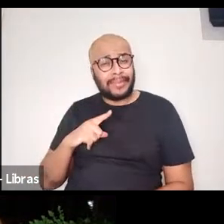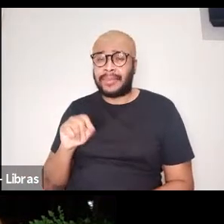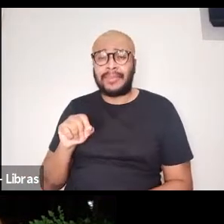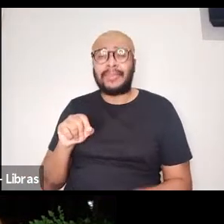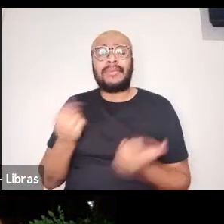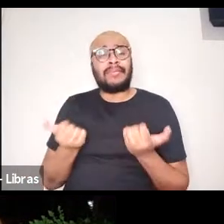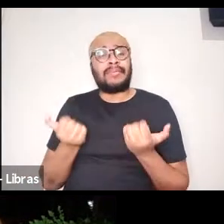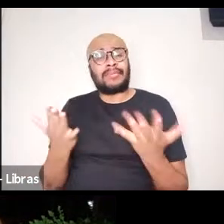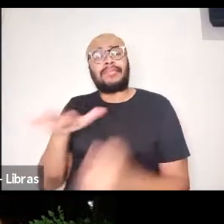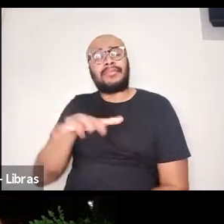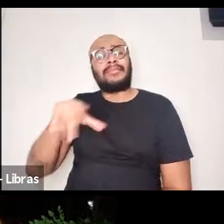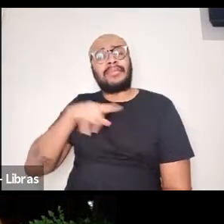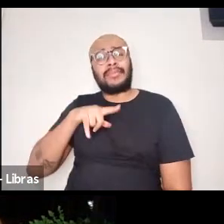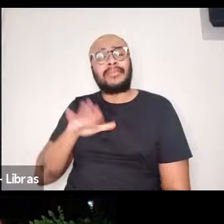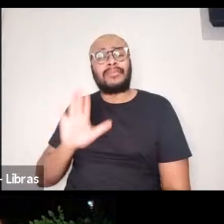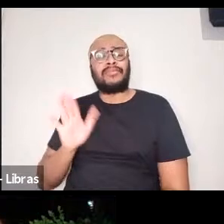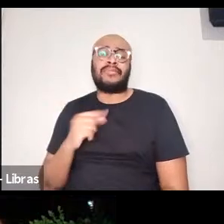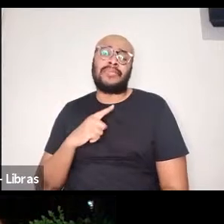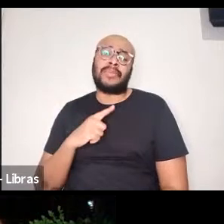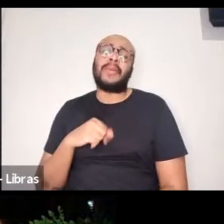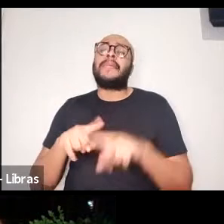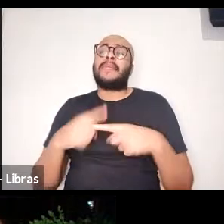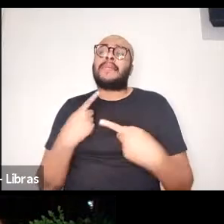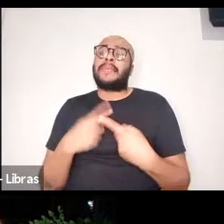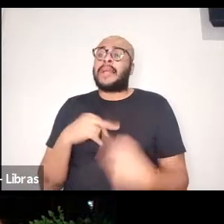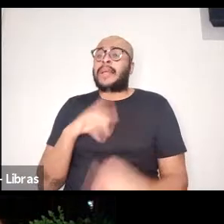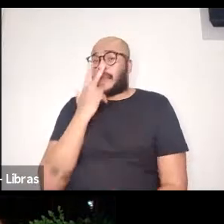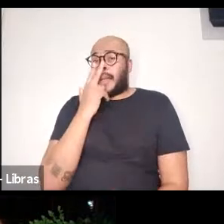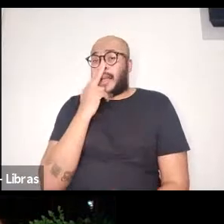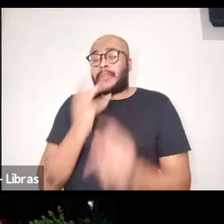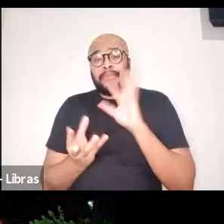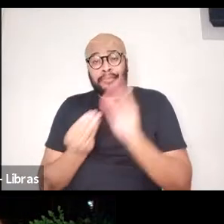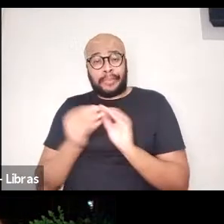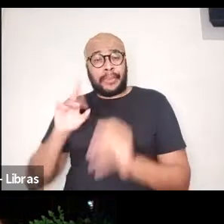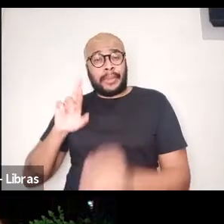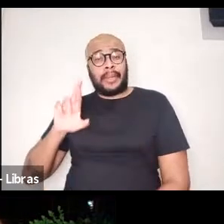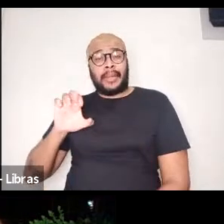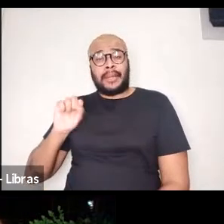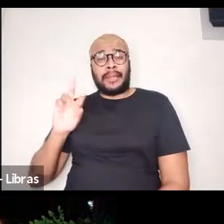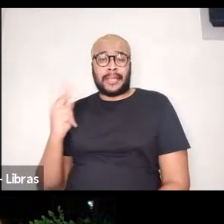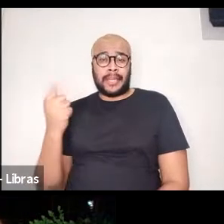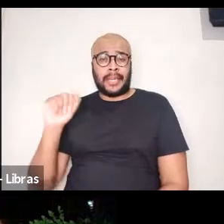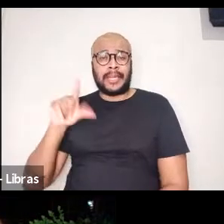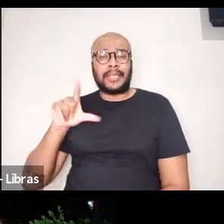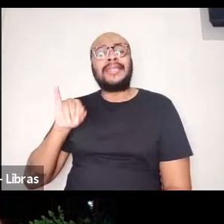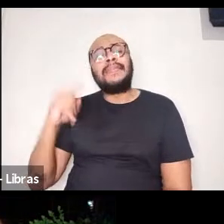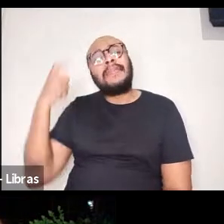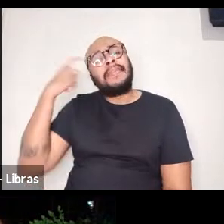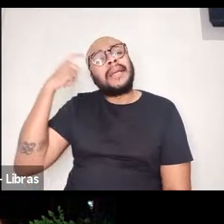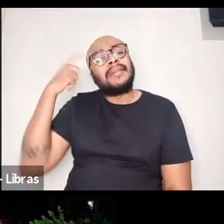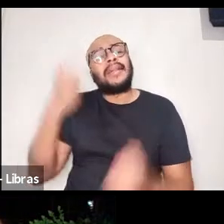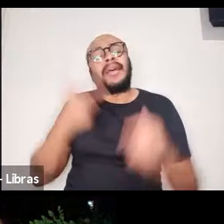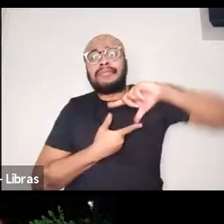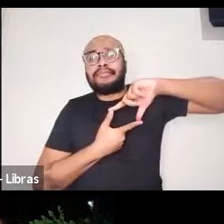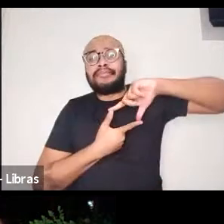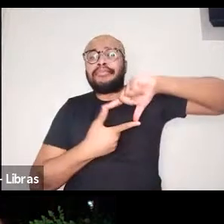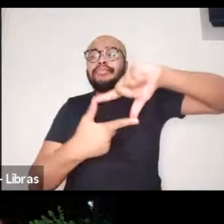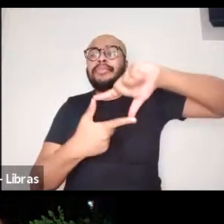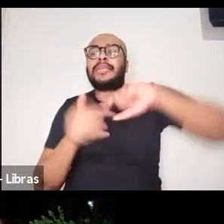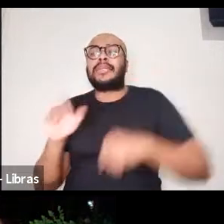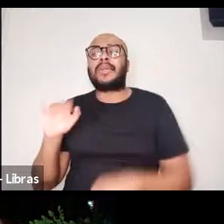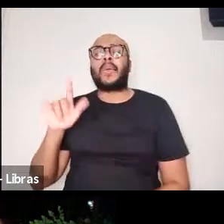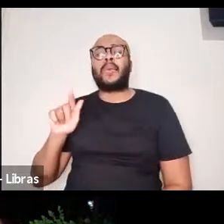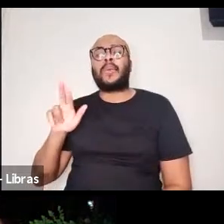oferecido publicamente, eu acho que as resenhas, inclusive, se a gente pensar a tradição, Gustavo pode até